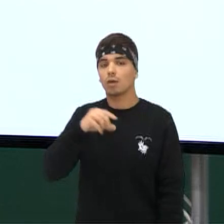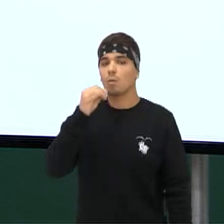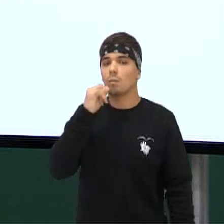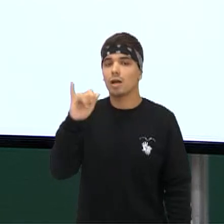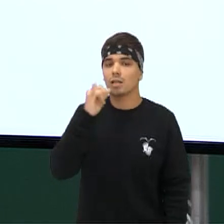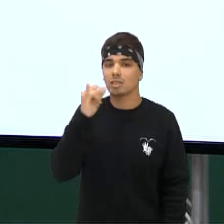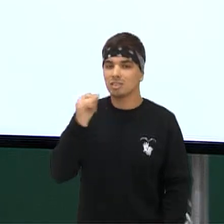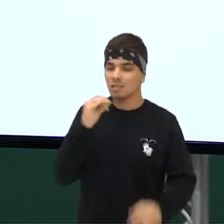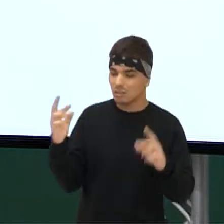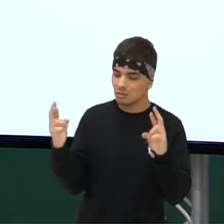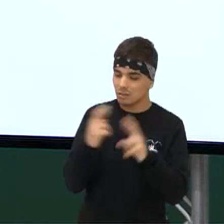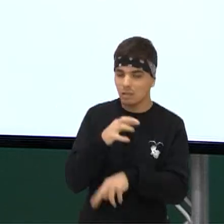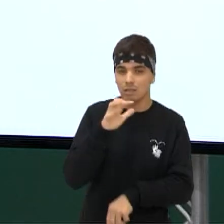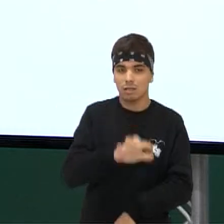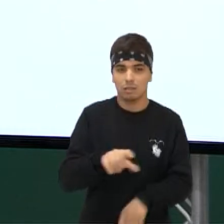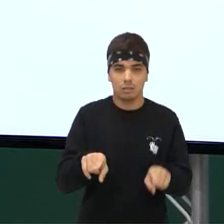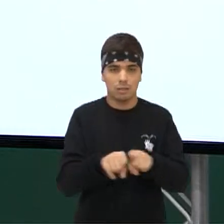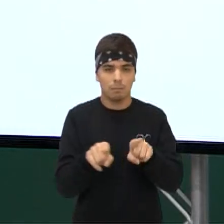associada àquilo ali